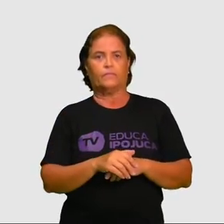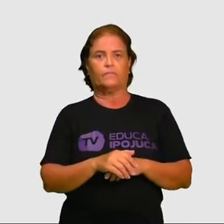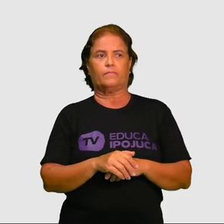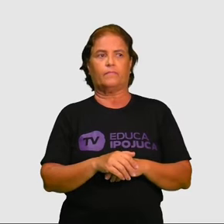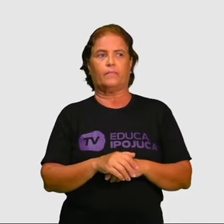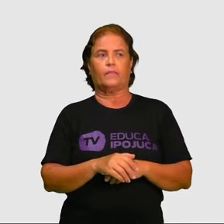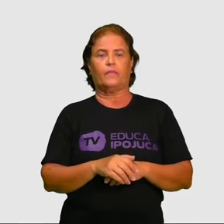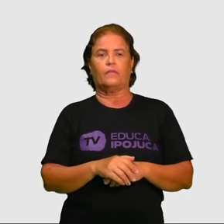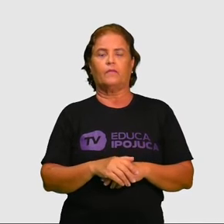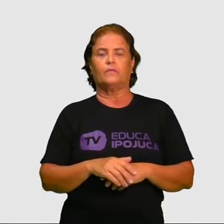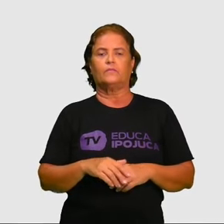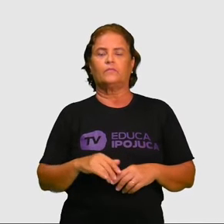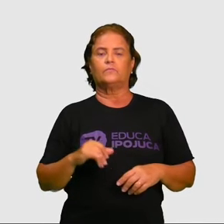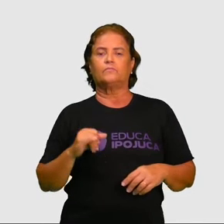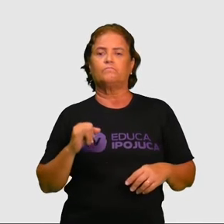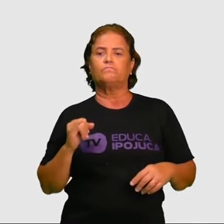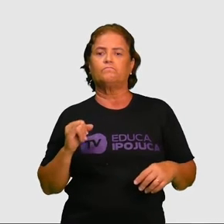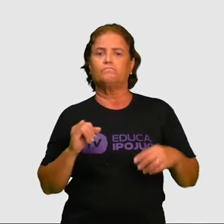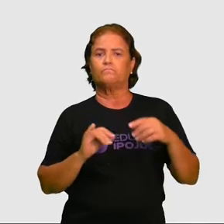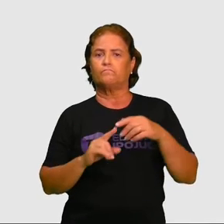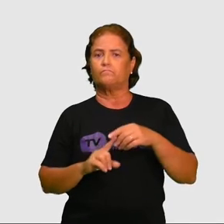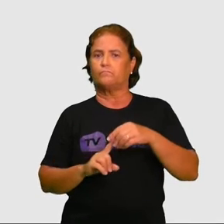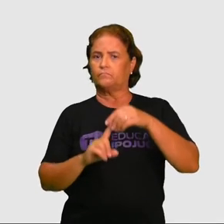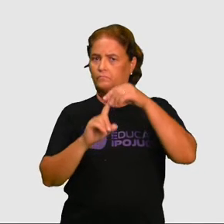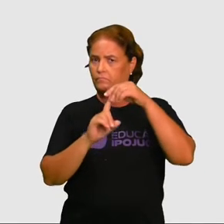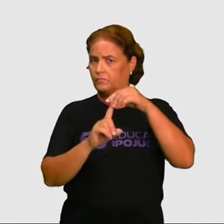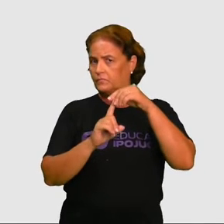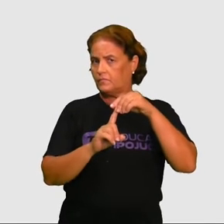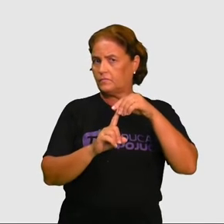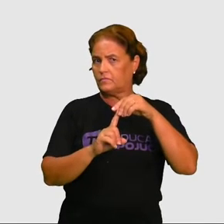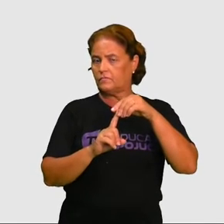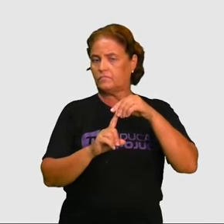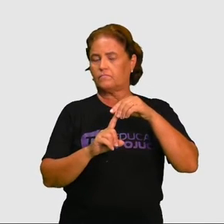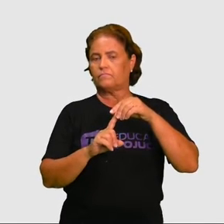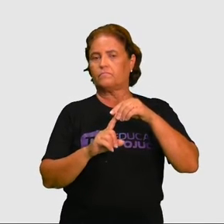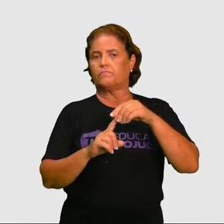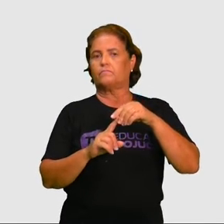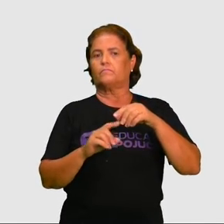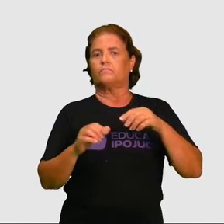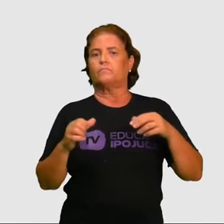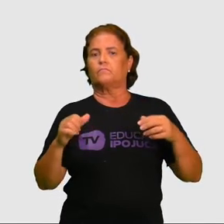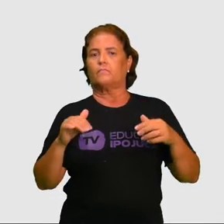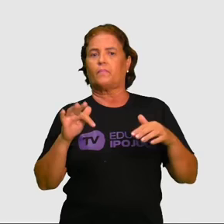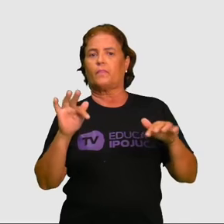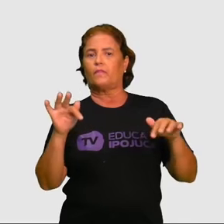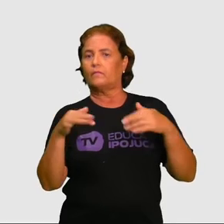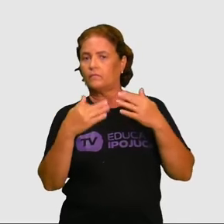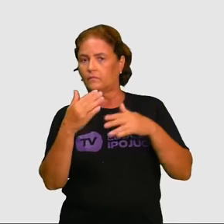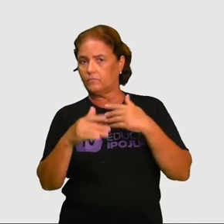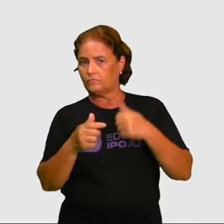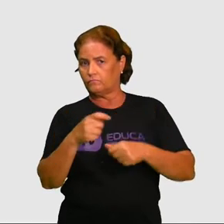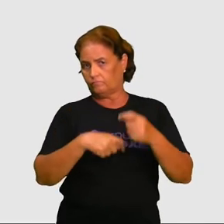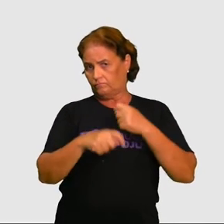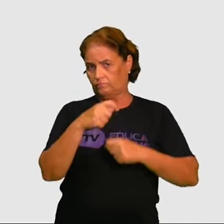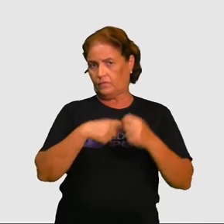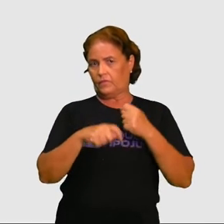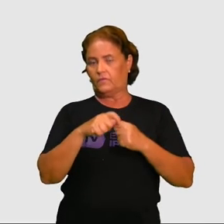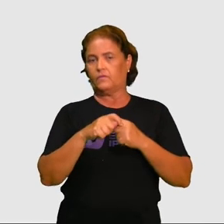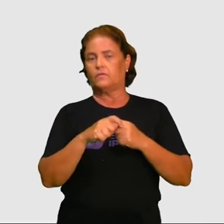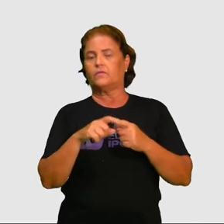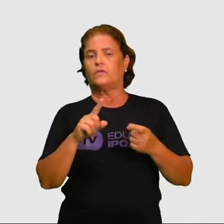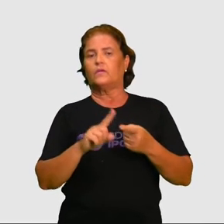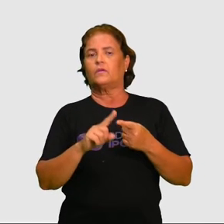Em suas principais atividades comerciais, o município de Ipojuca também é considerado um dos grandes polos industriais de Pernambuco,